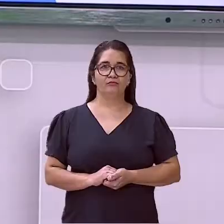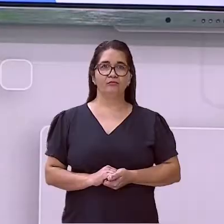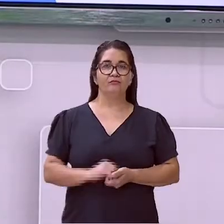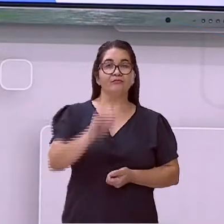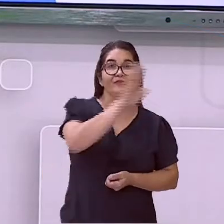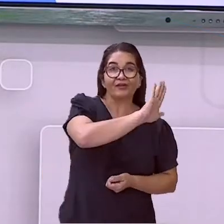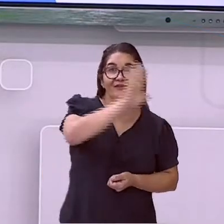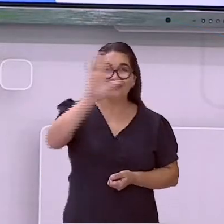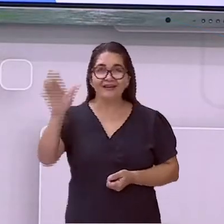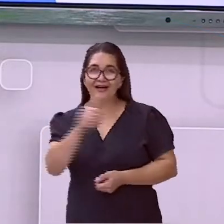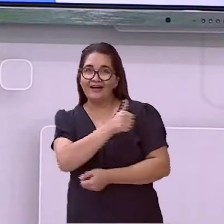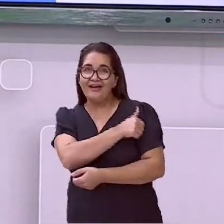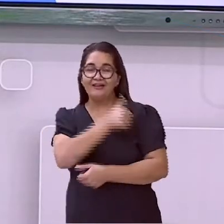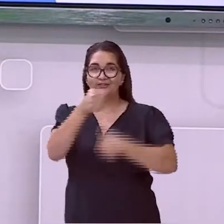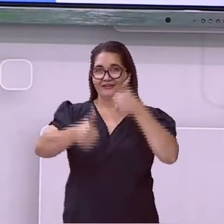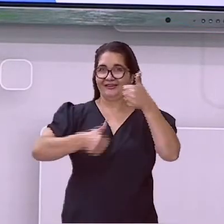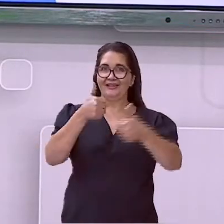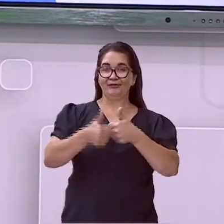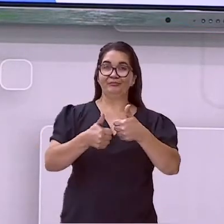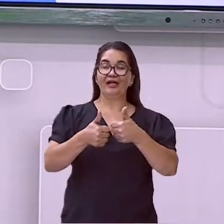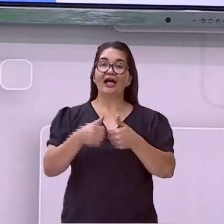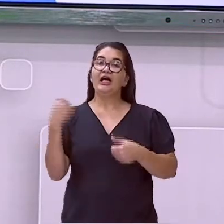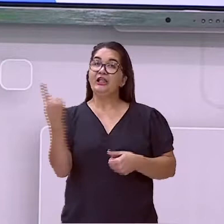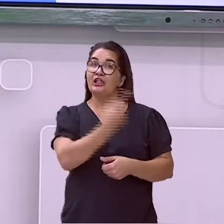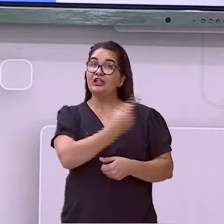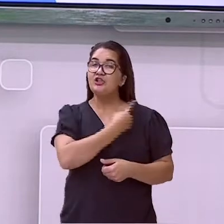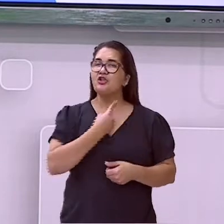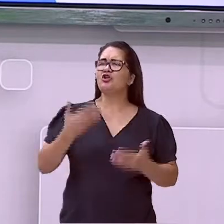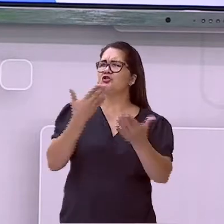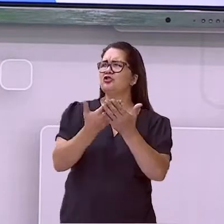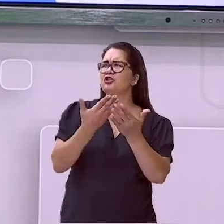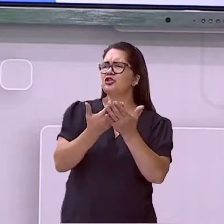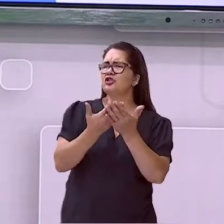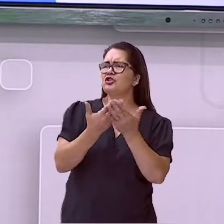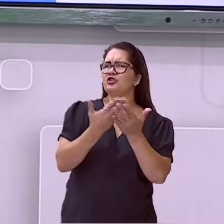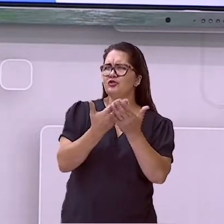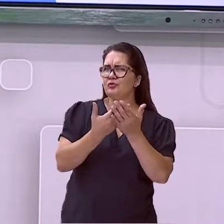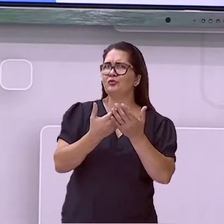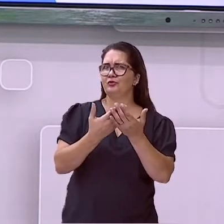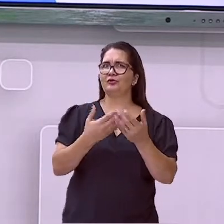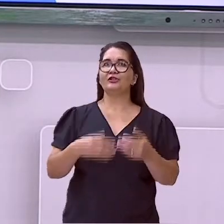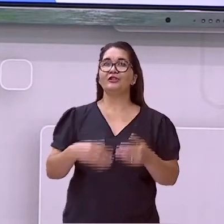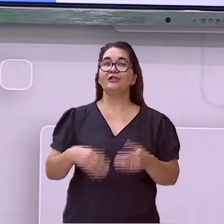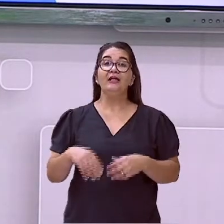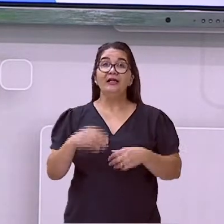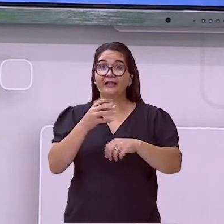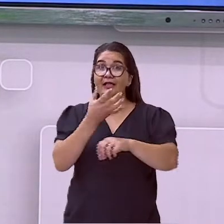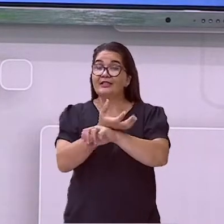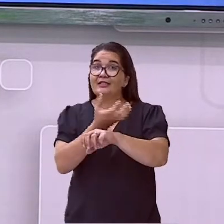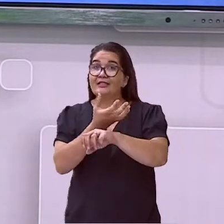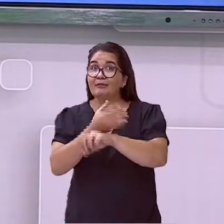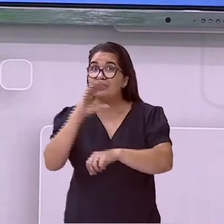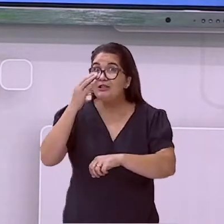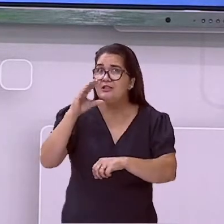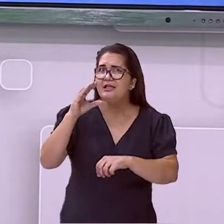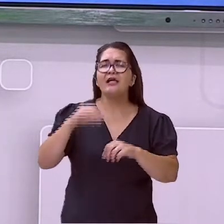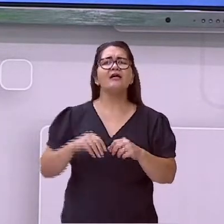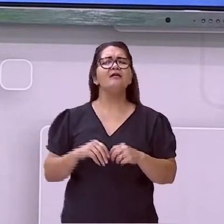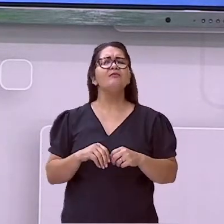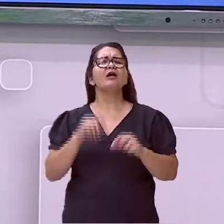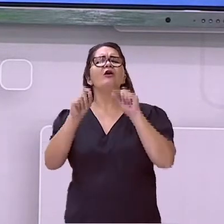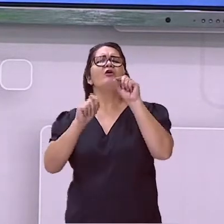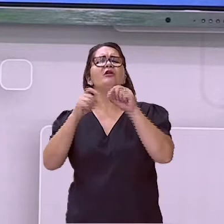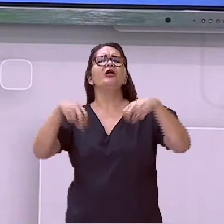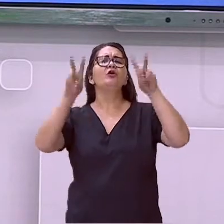Olá! Nas nossas aulas de ciência de hoje, nós vamos falar sobre as fases da vida. Que fases são essas?